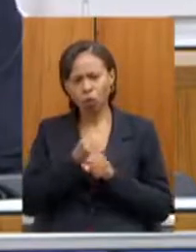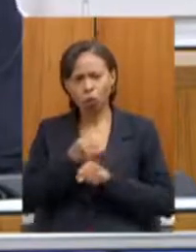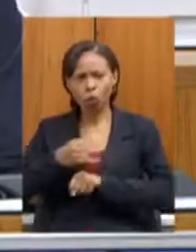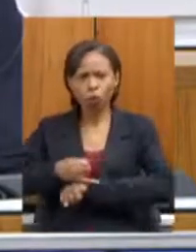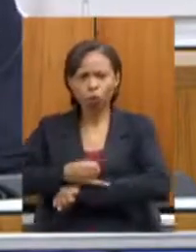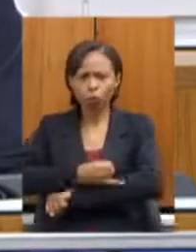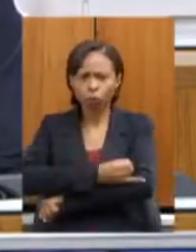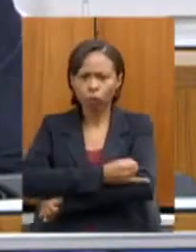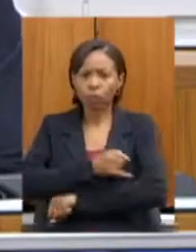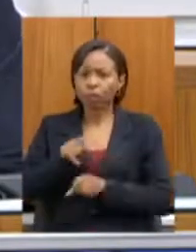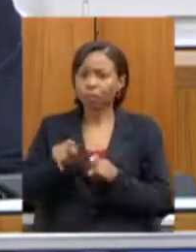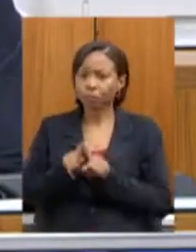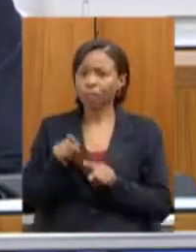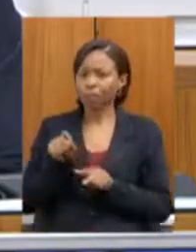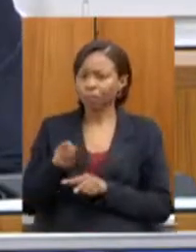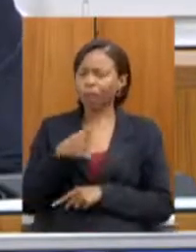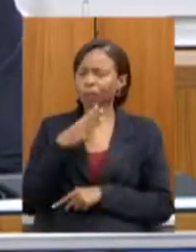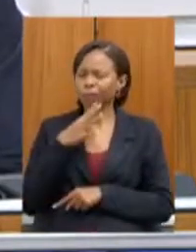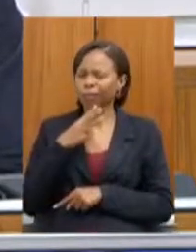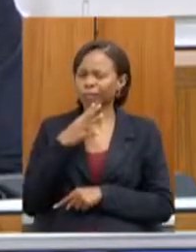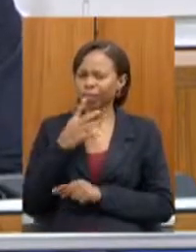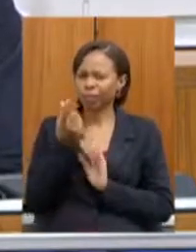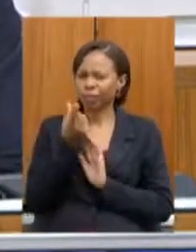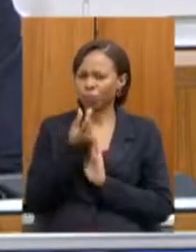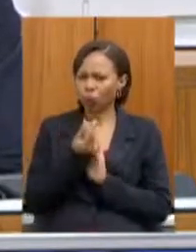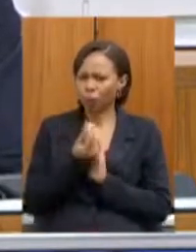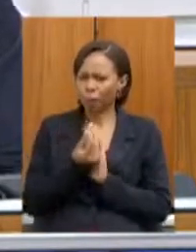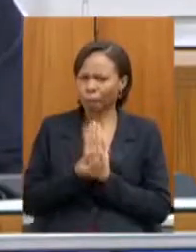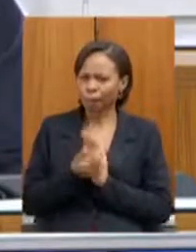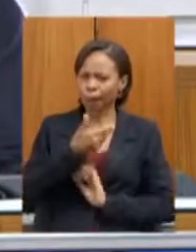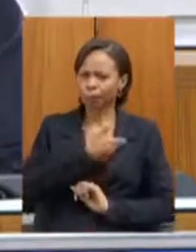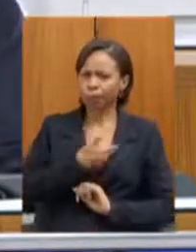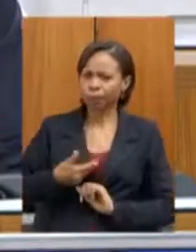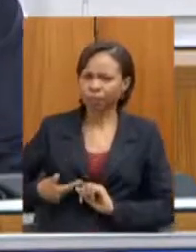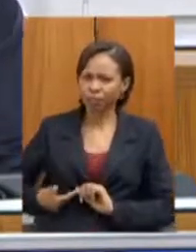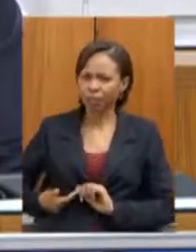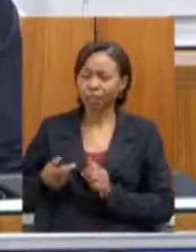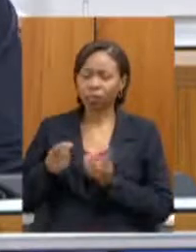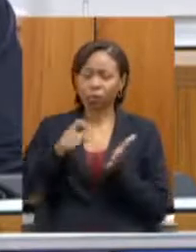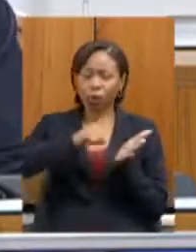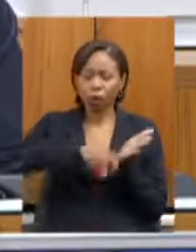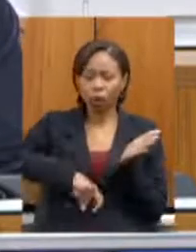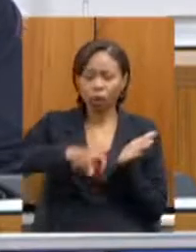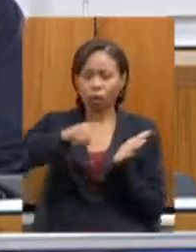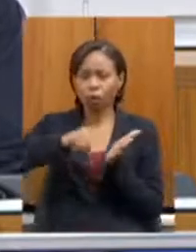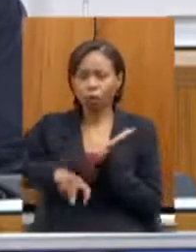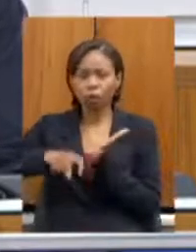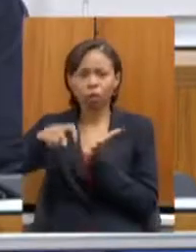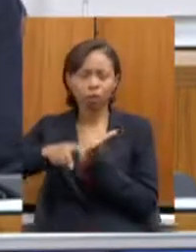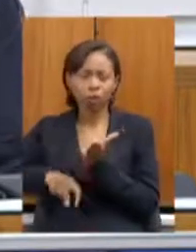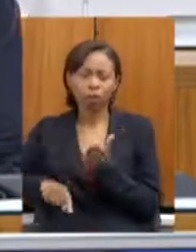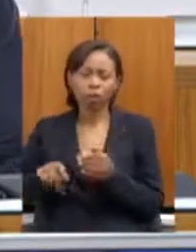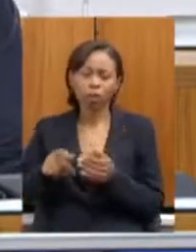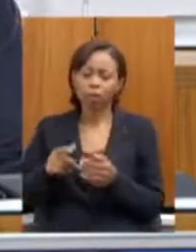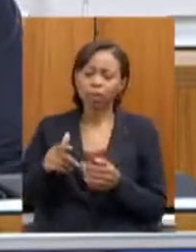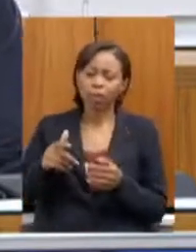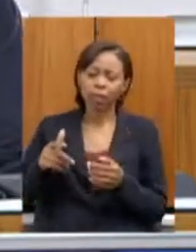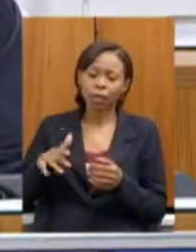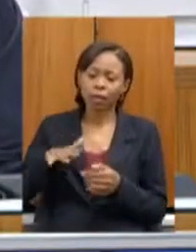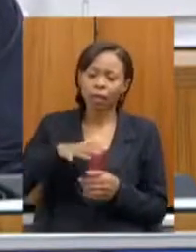conhecedor do orçamento público das questões fiscais associadas não só na parte de rodovias uma parte de